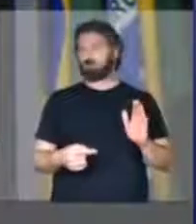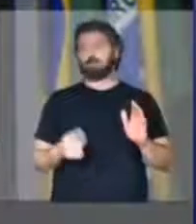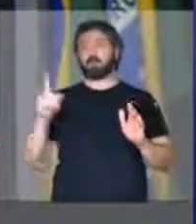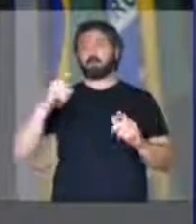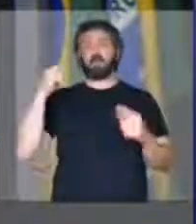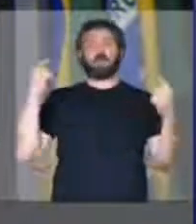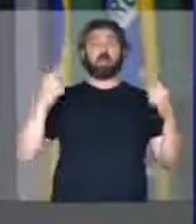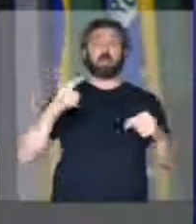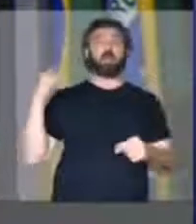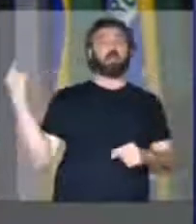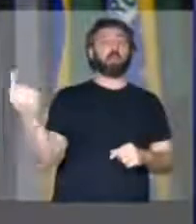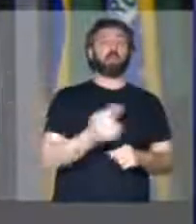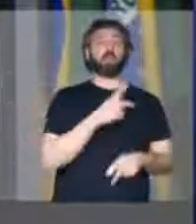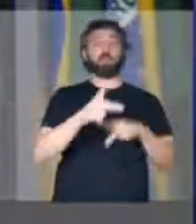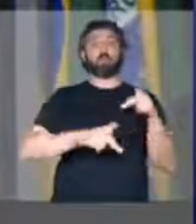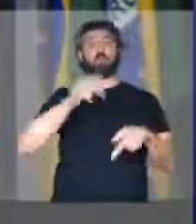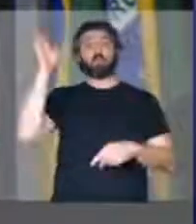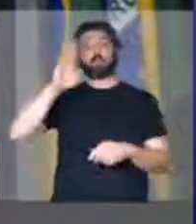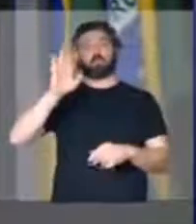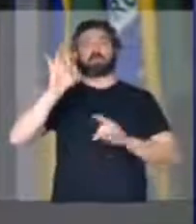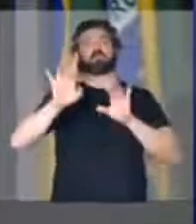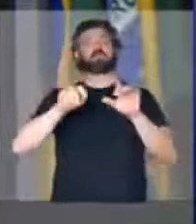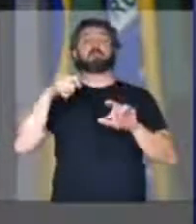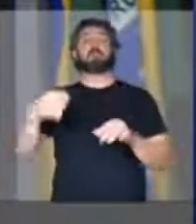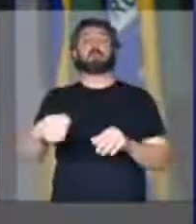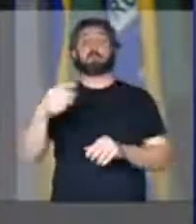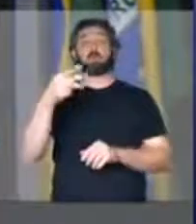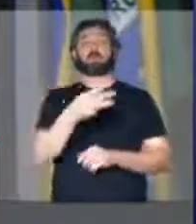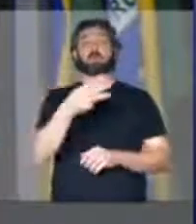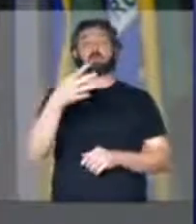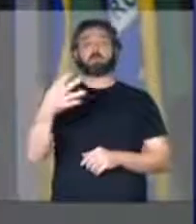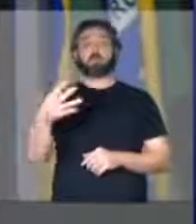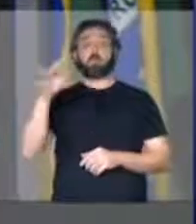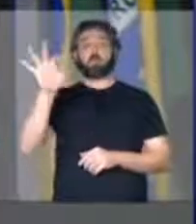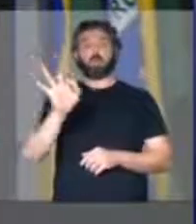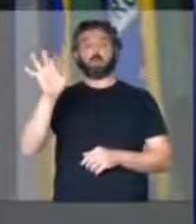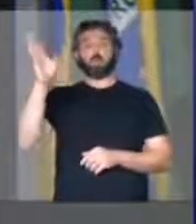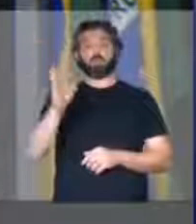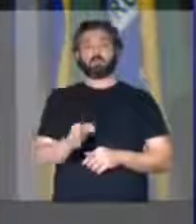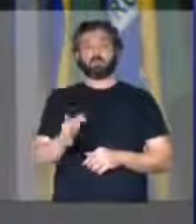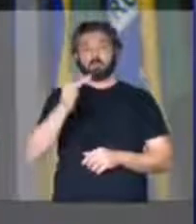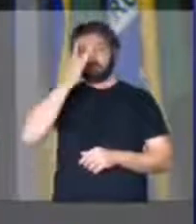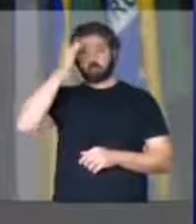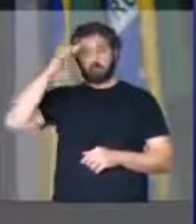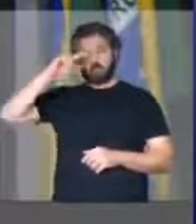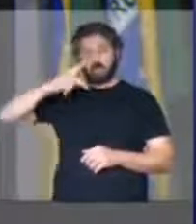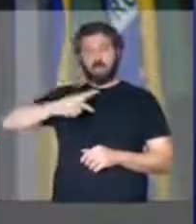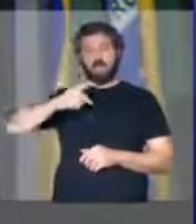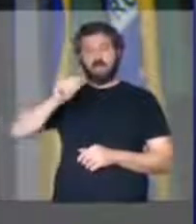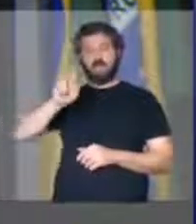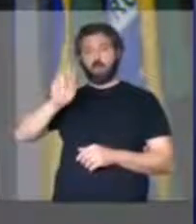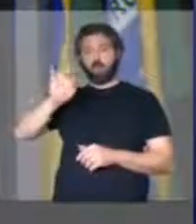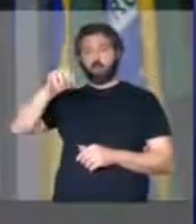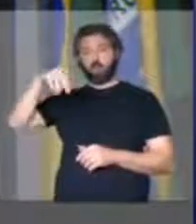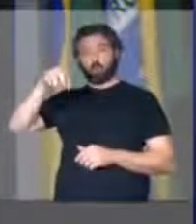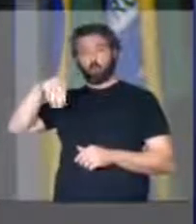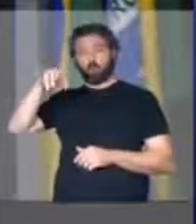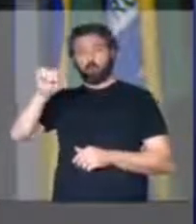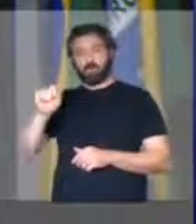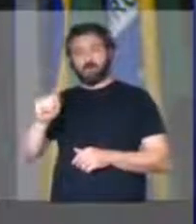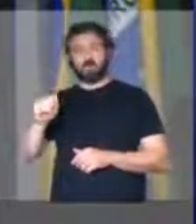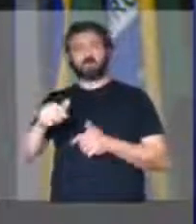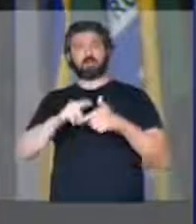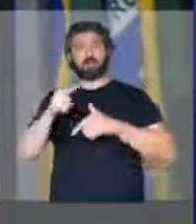para todos os brasileiros, e em especial para os 34% de autônomos desse país, que vão se